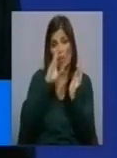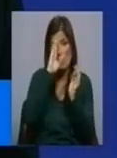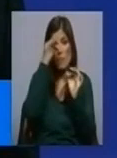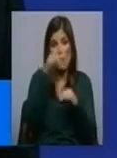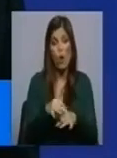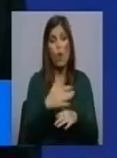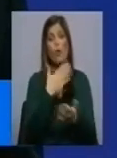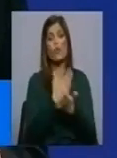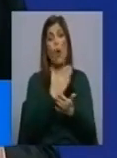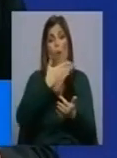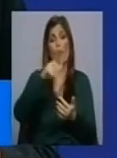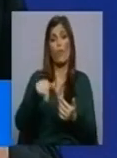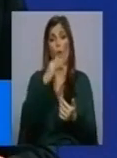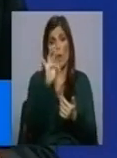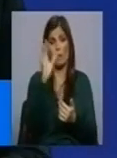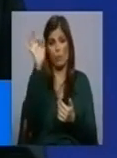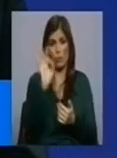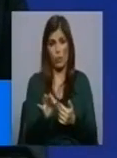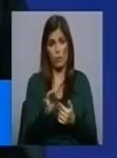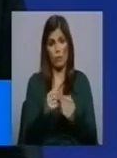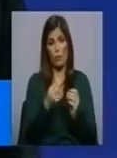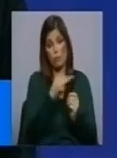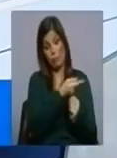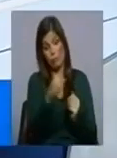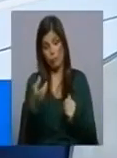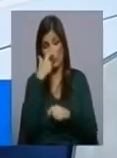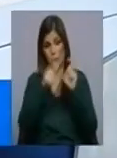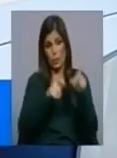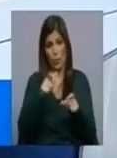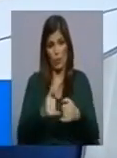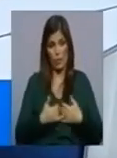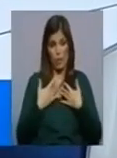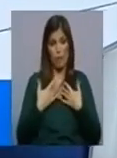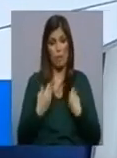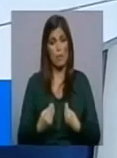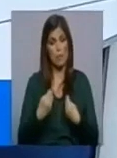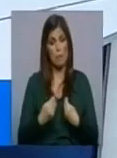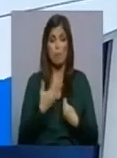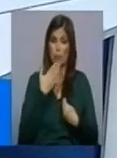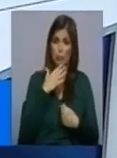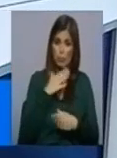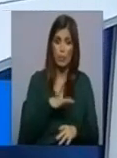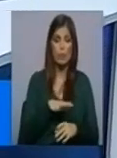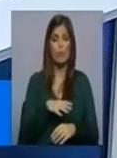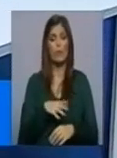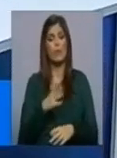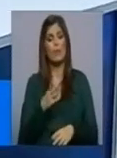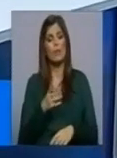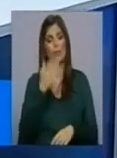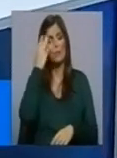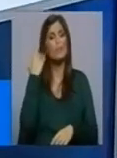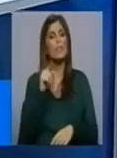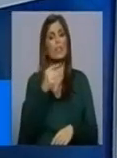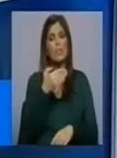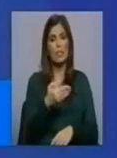1,4% desta amostra estava infectada, o que é um resultado, apesar de tudo, muito significativo. E estes